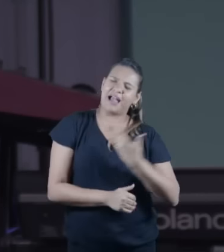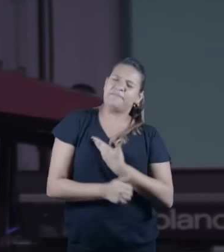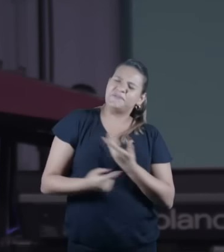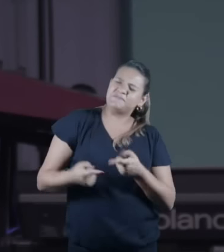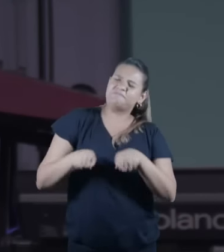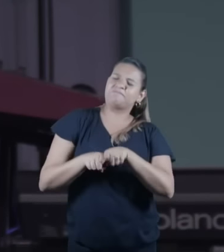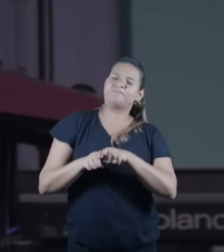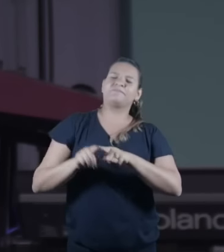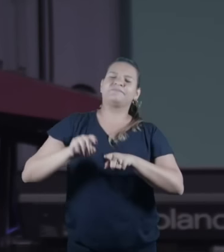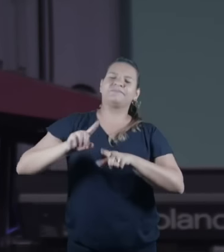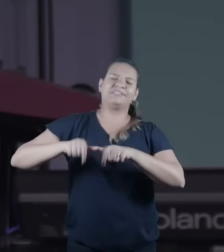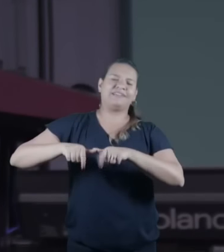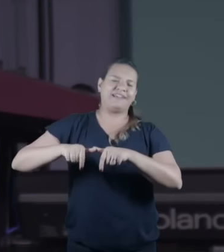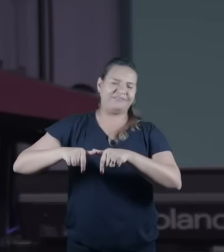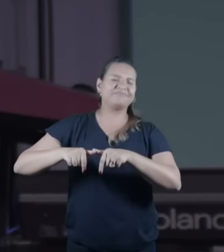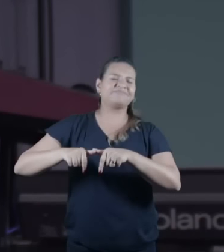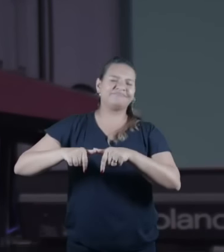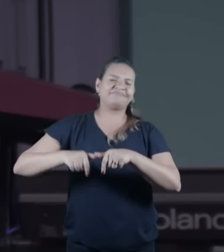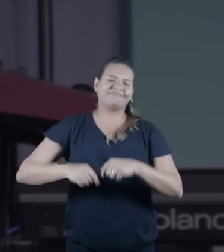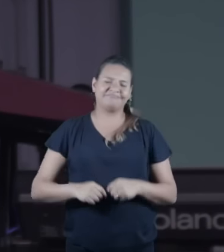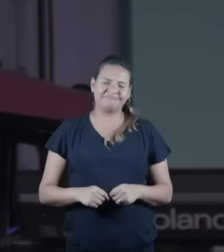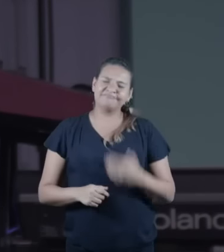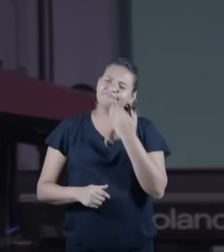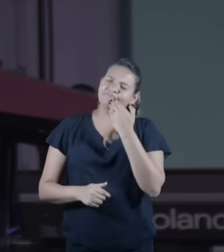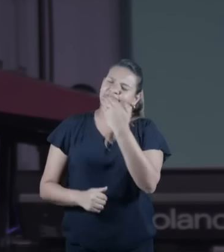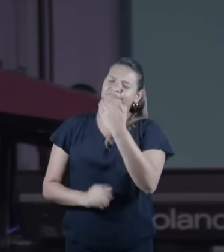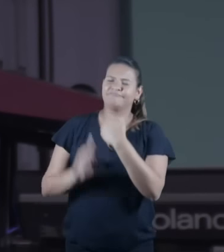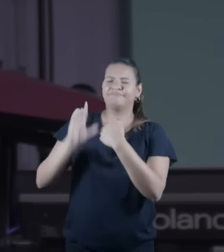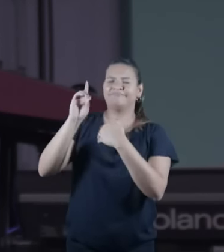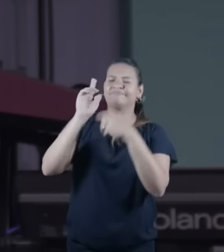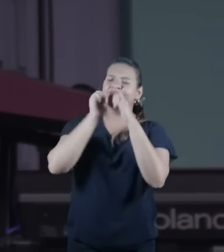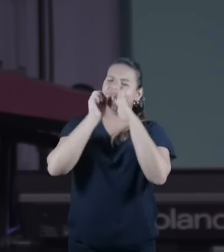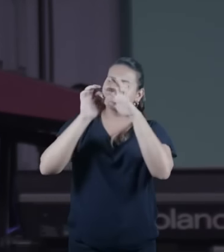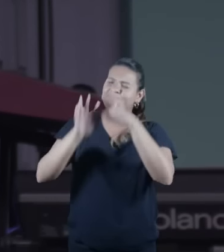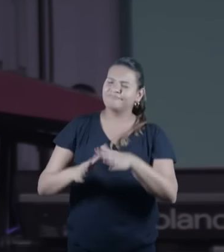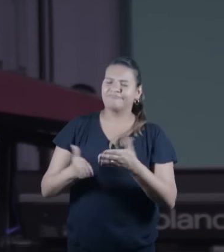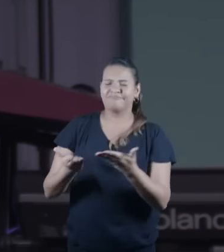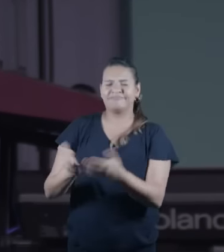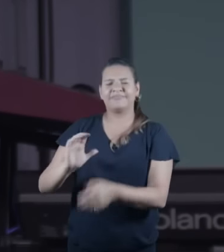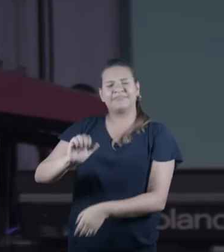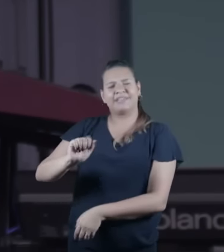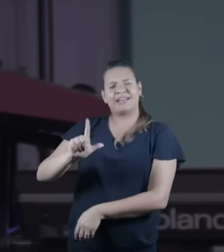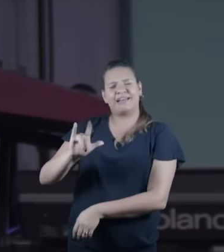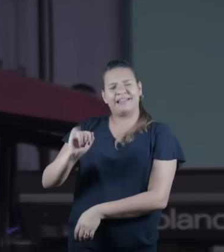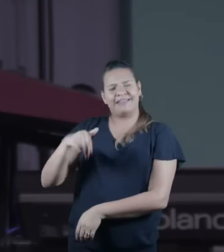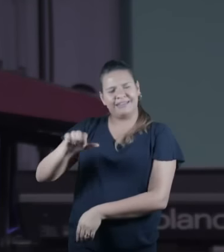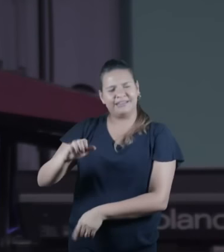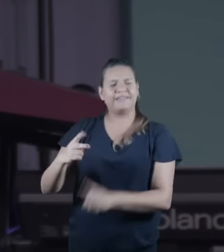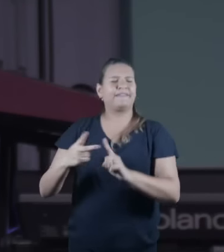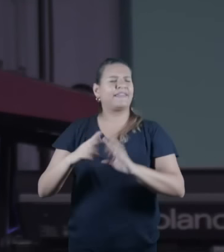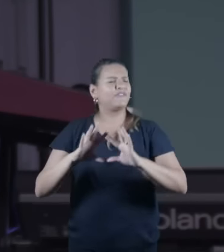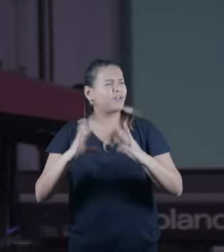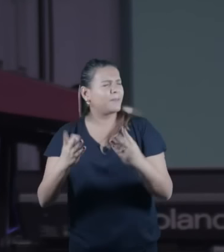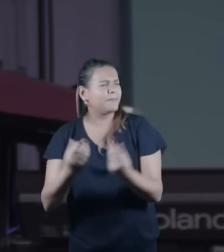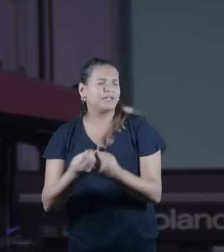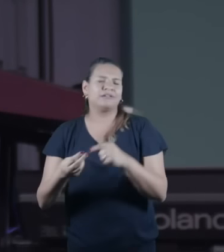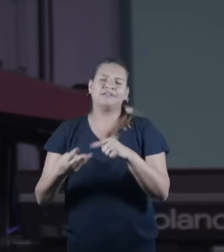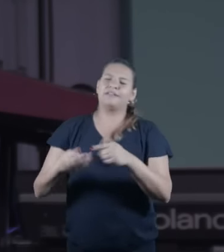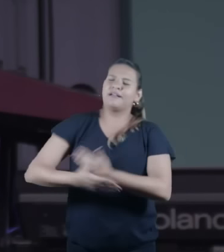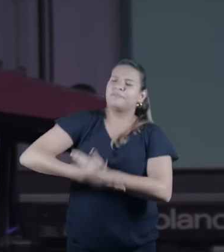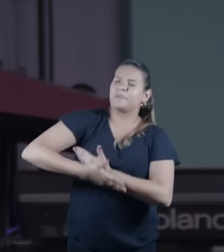incluímos pedimos a tua bênção para Aline para sua família para o Yair para o seu trabalho